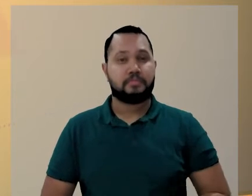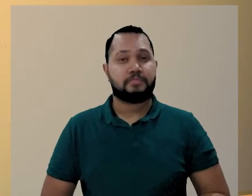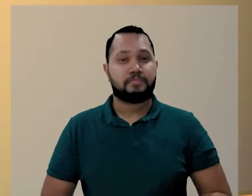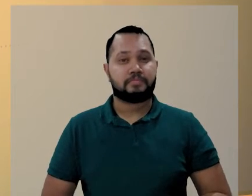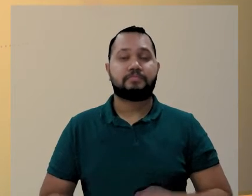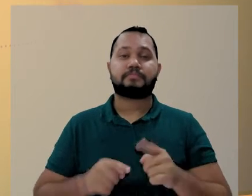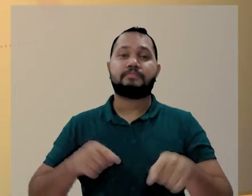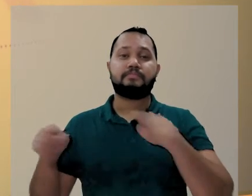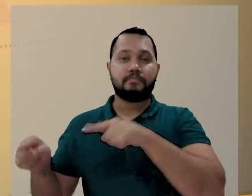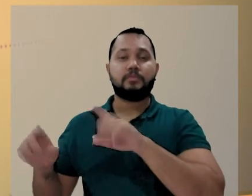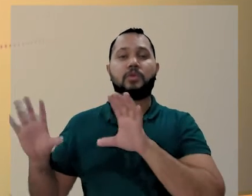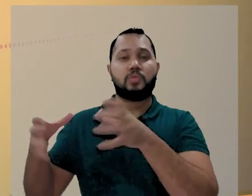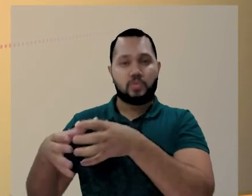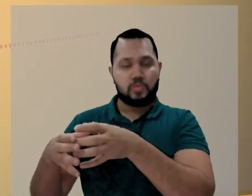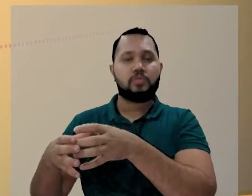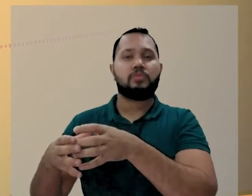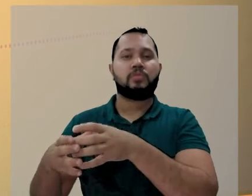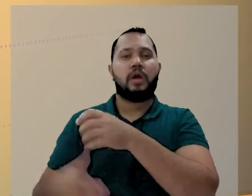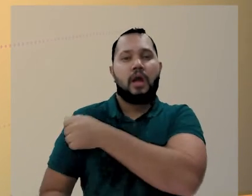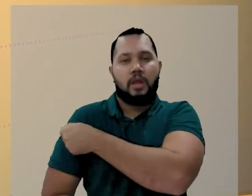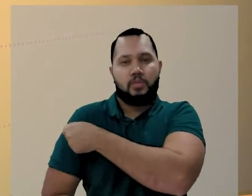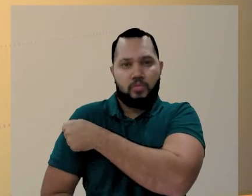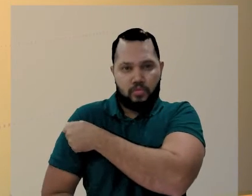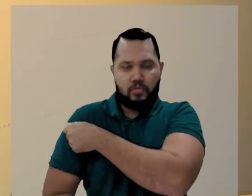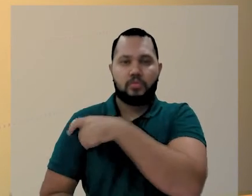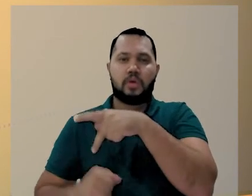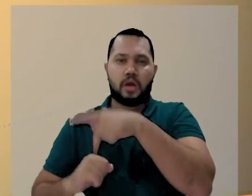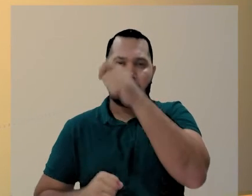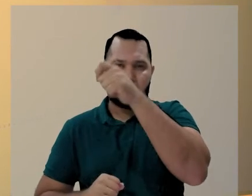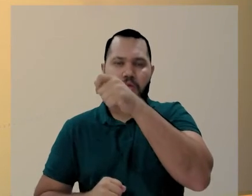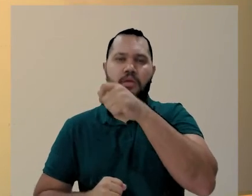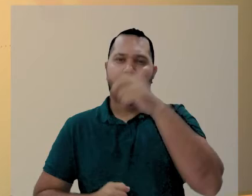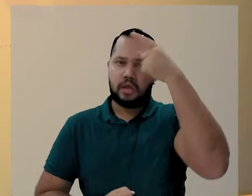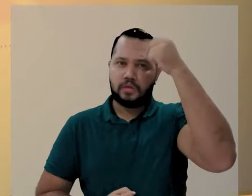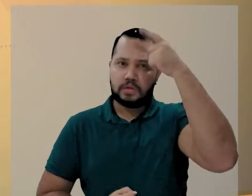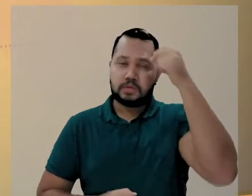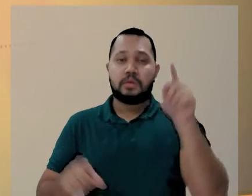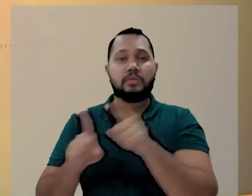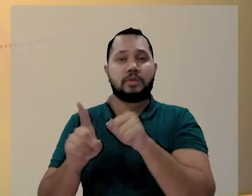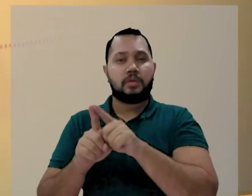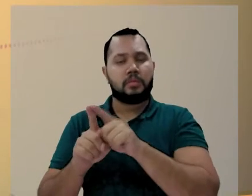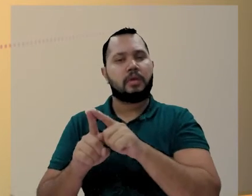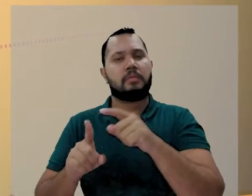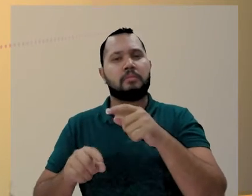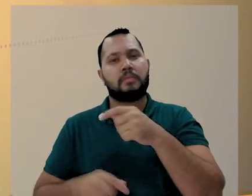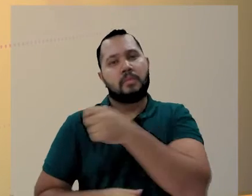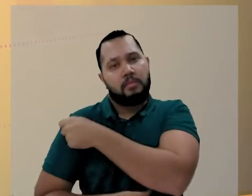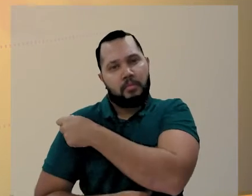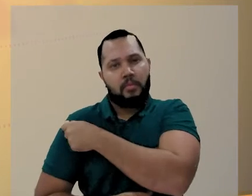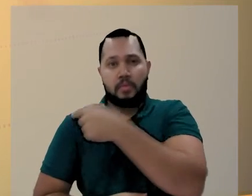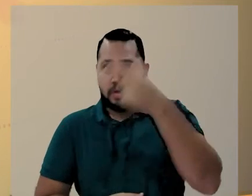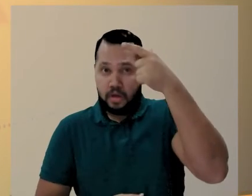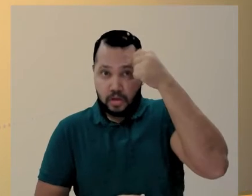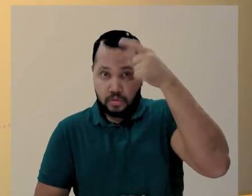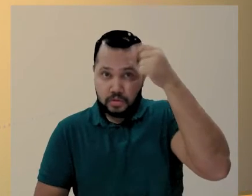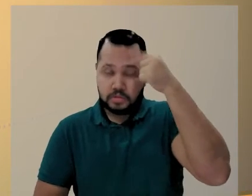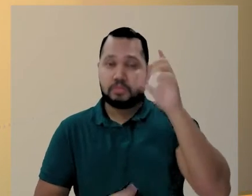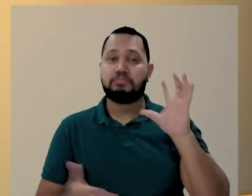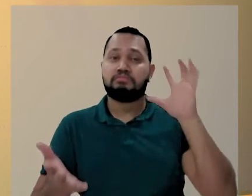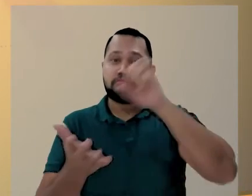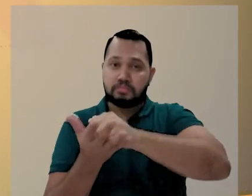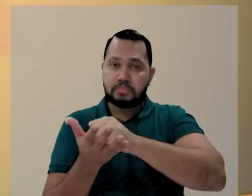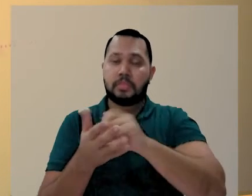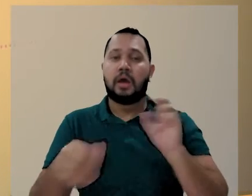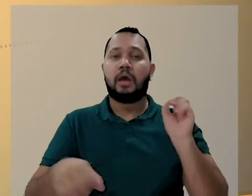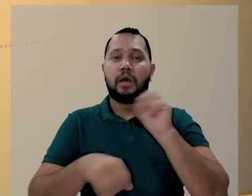e técnicos aposentados. E discentes de graduação e pós-graduação estricto-senso e lato